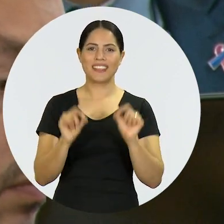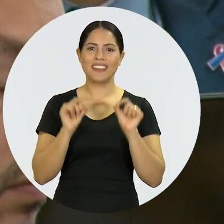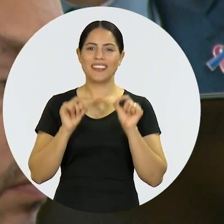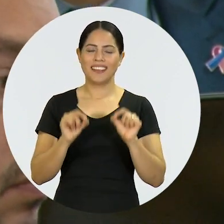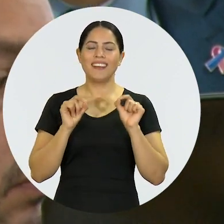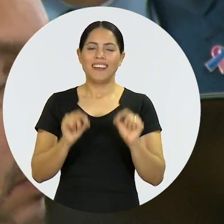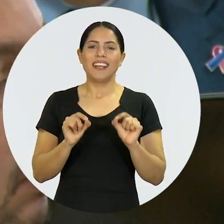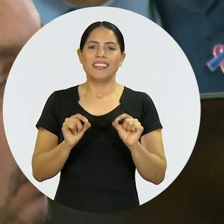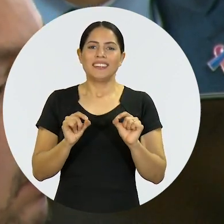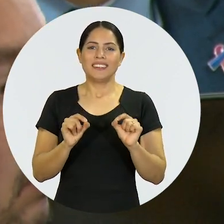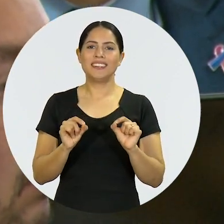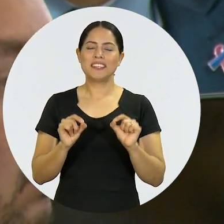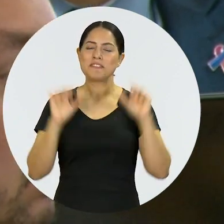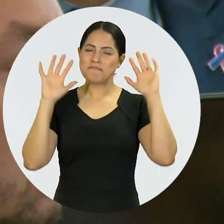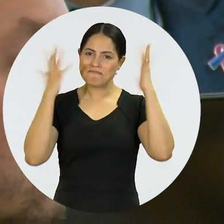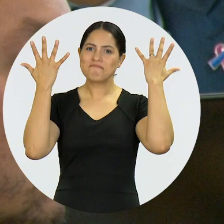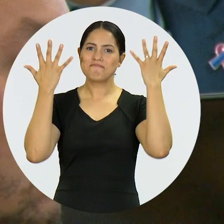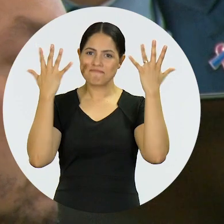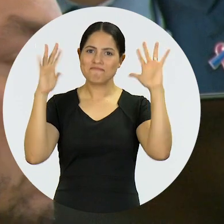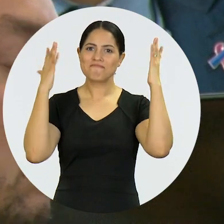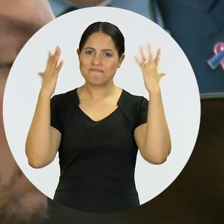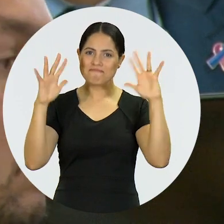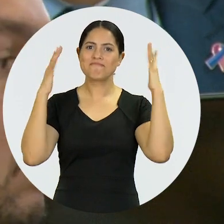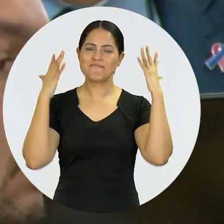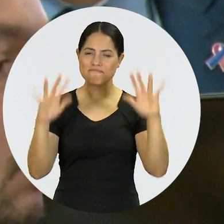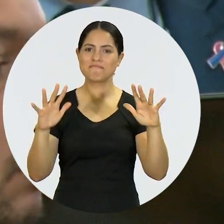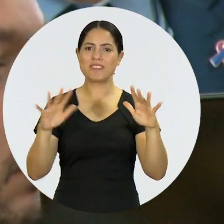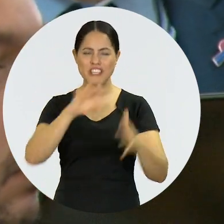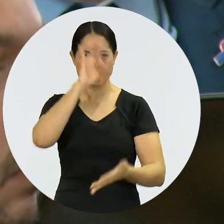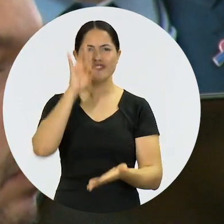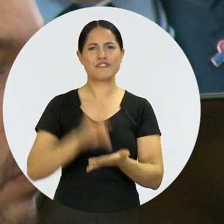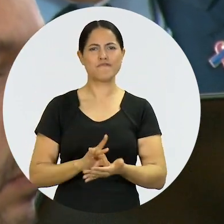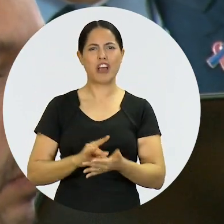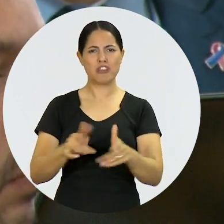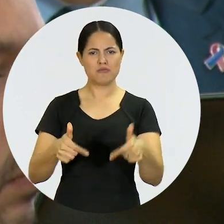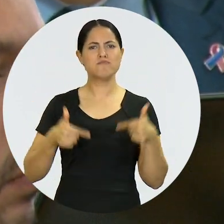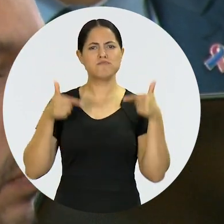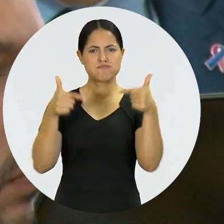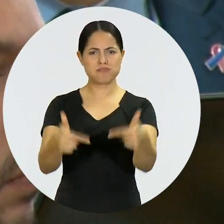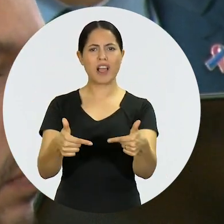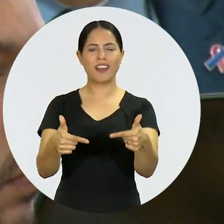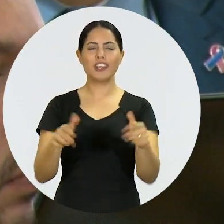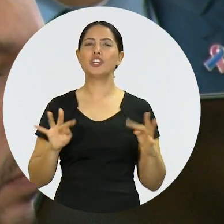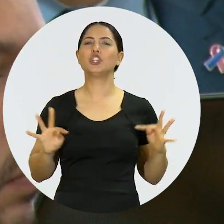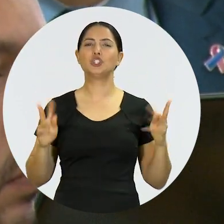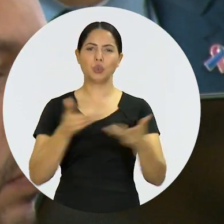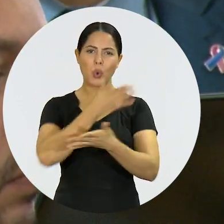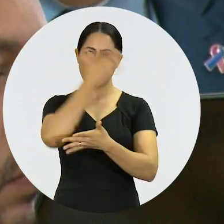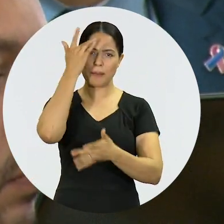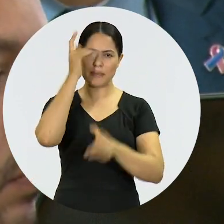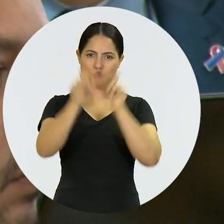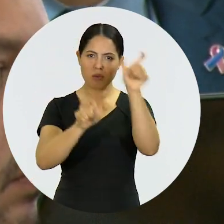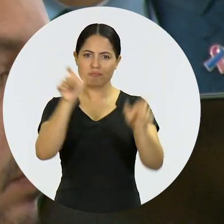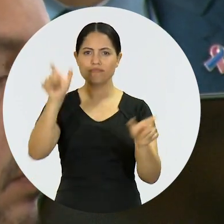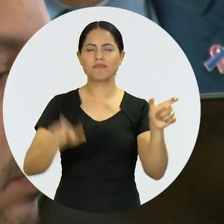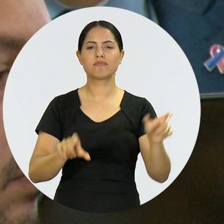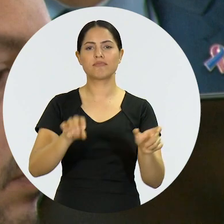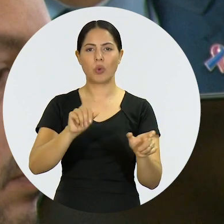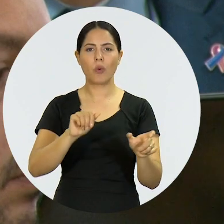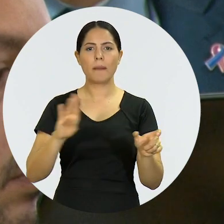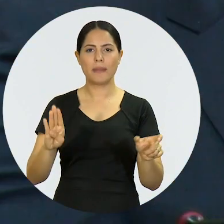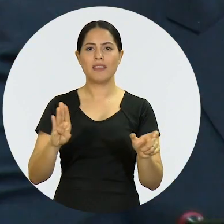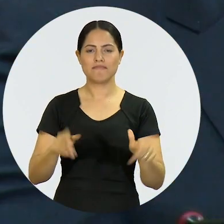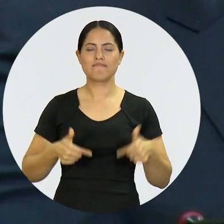todos nós temos que comemorar muito, reconhecer o trabalho que todos os